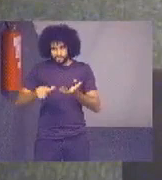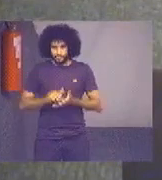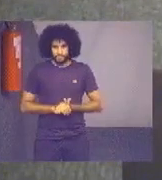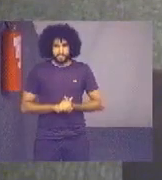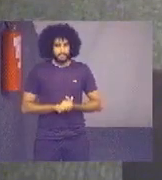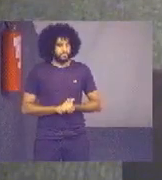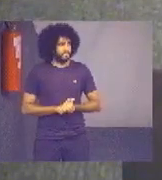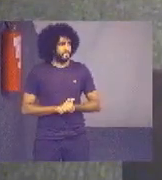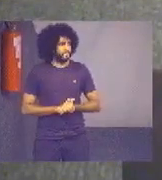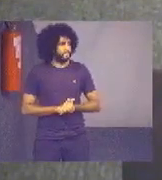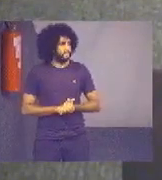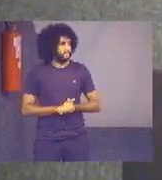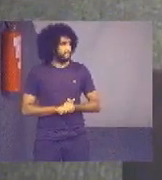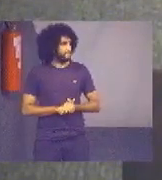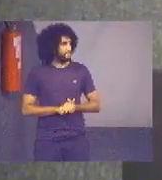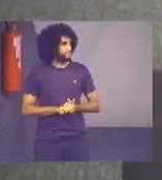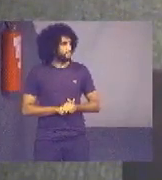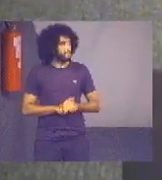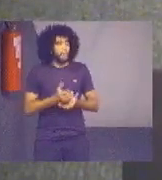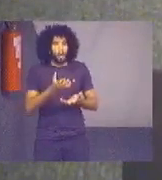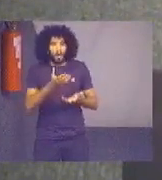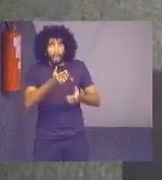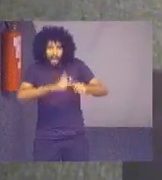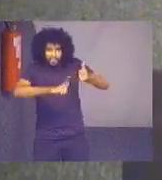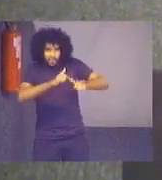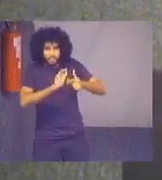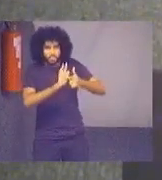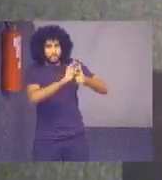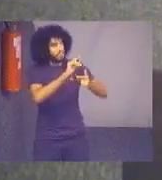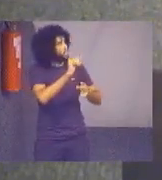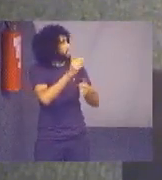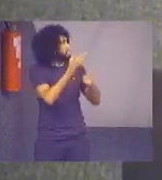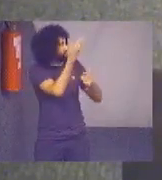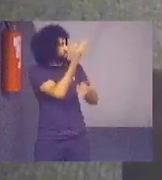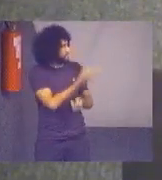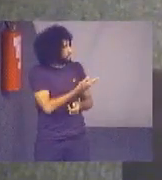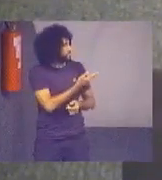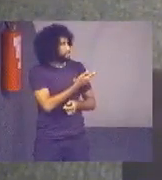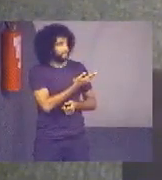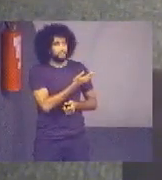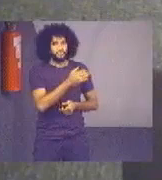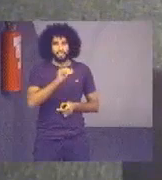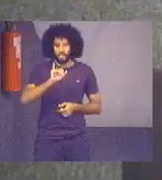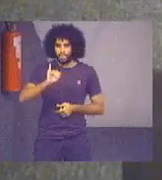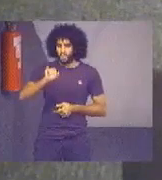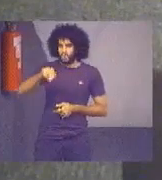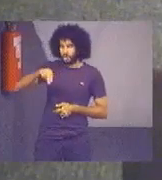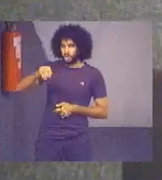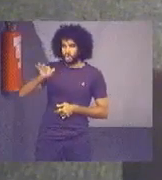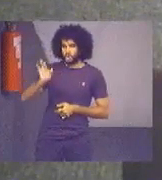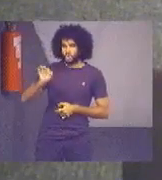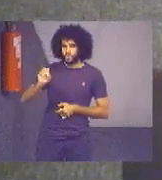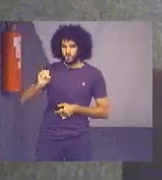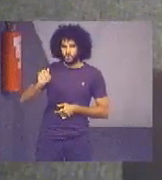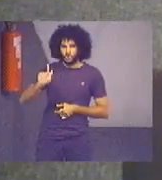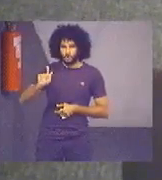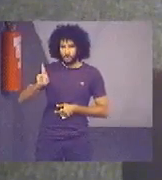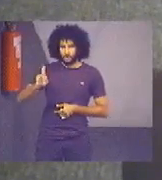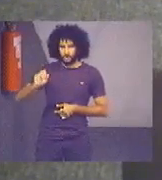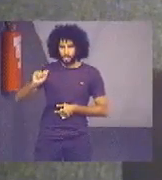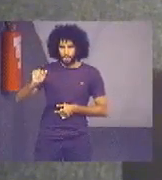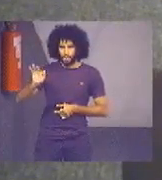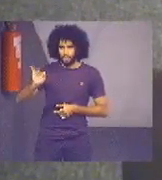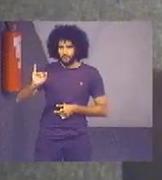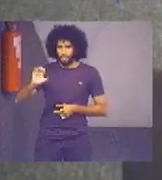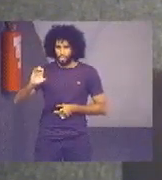E o Balanço trouxe pela primeira vez também esse infográfico. Esse infográfico é um resumo dos principais dados, os destaques do